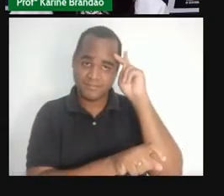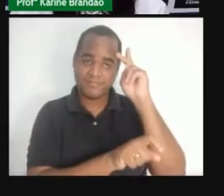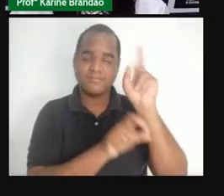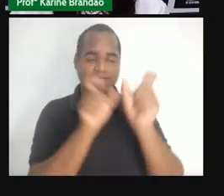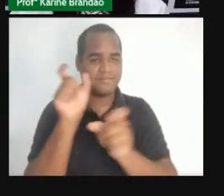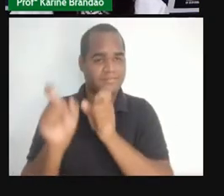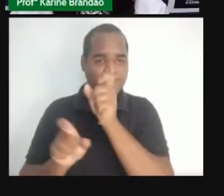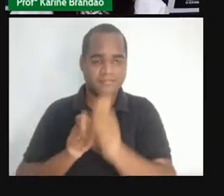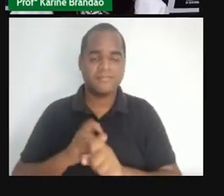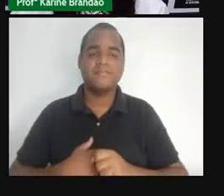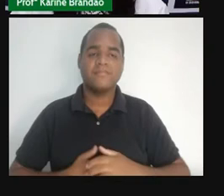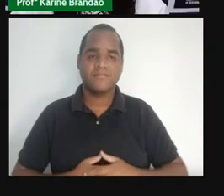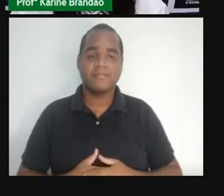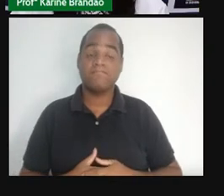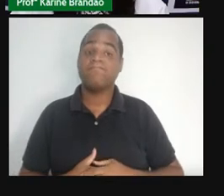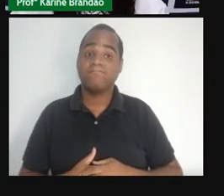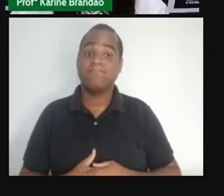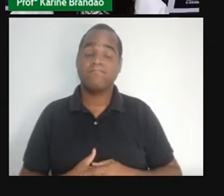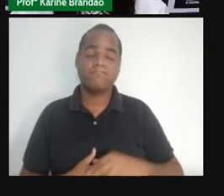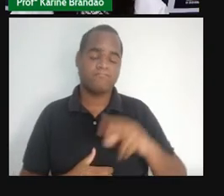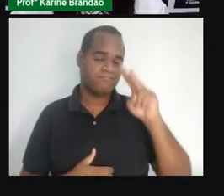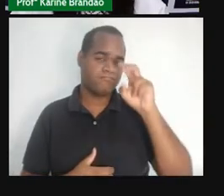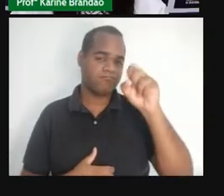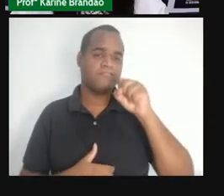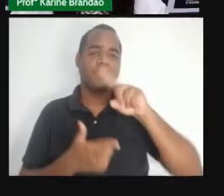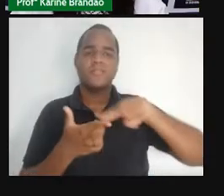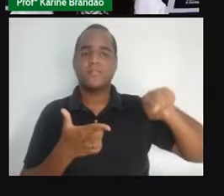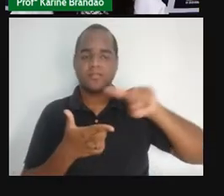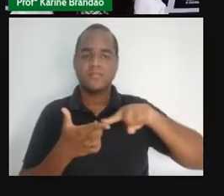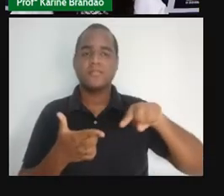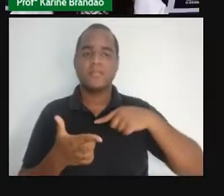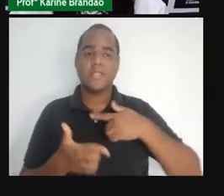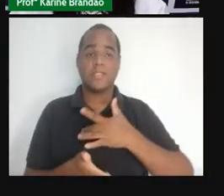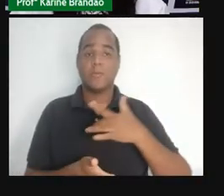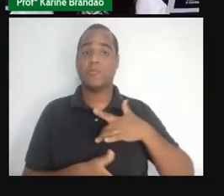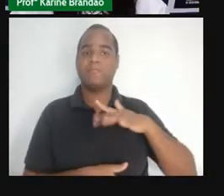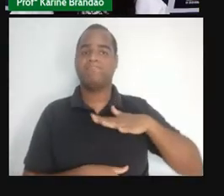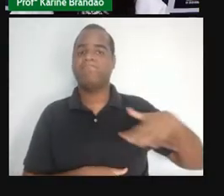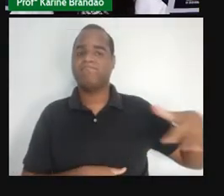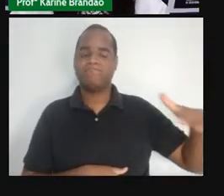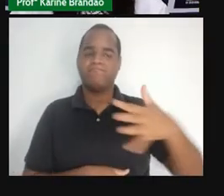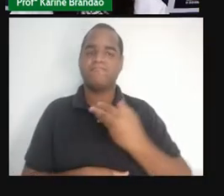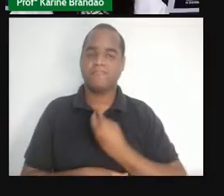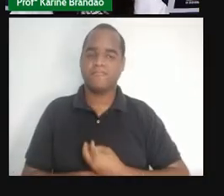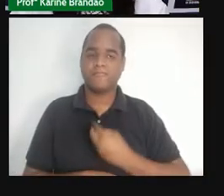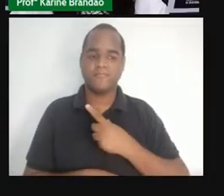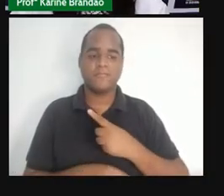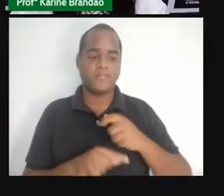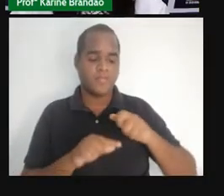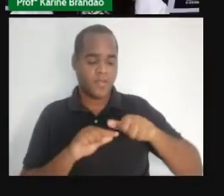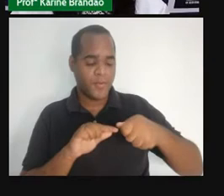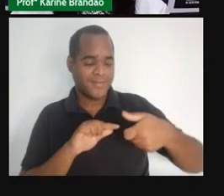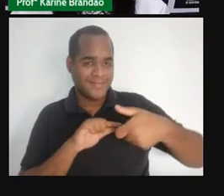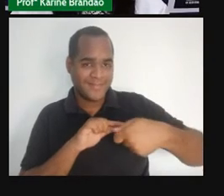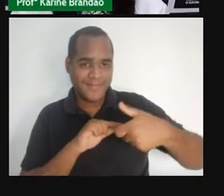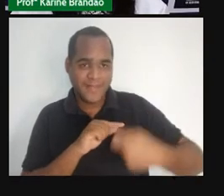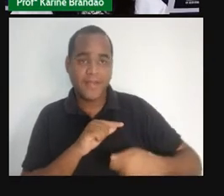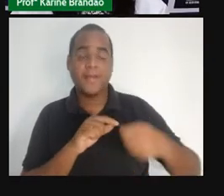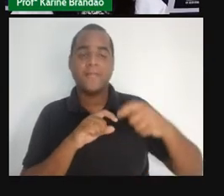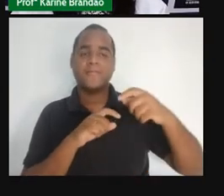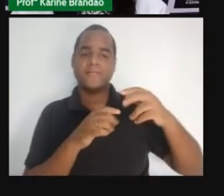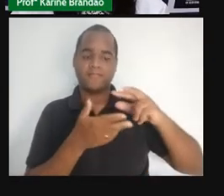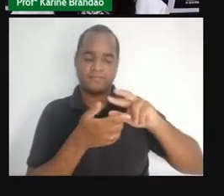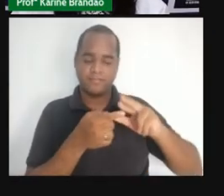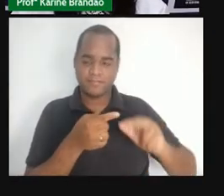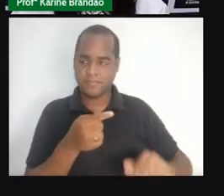Sendo um grave problema de saúde pública na atualidade. Manicures e podólogos podem se contaminar